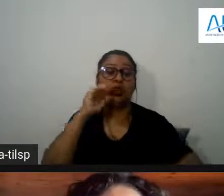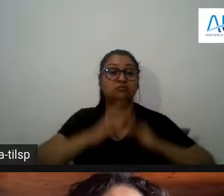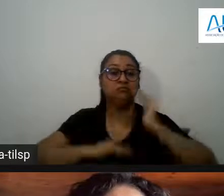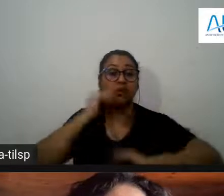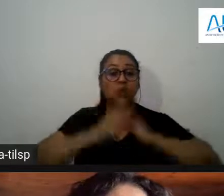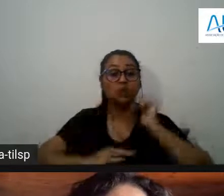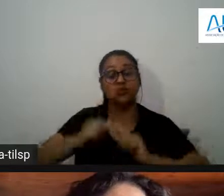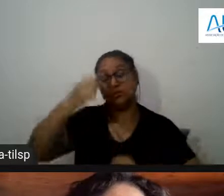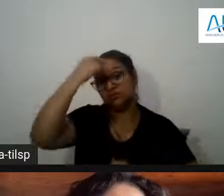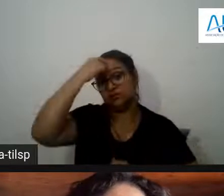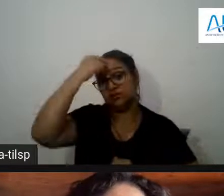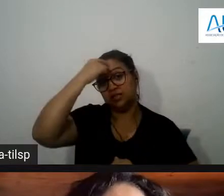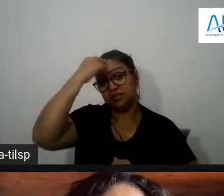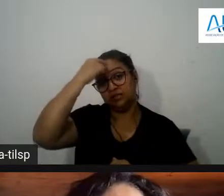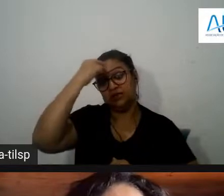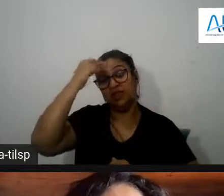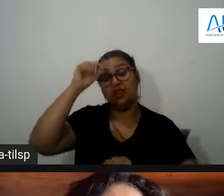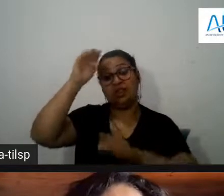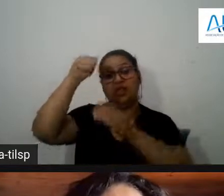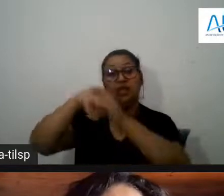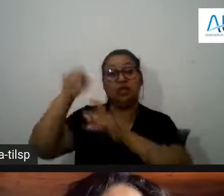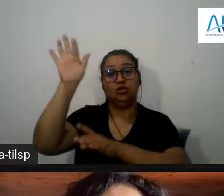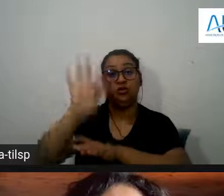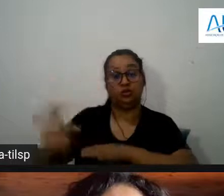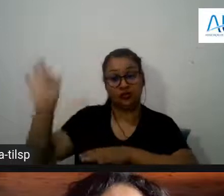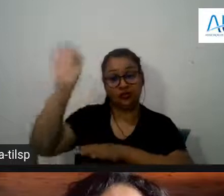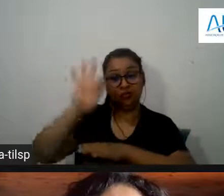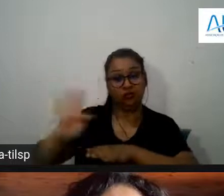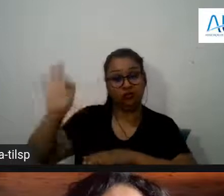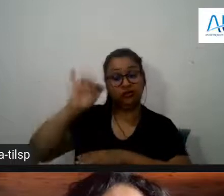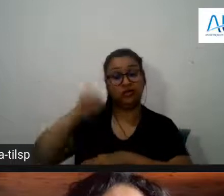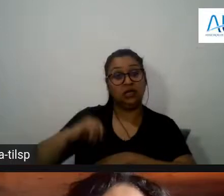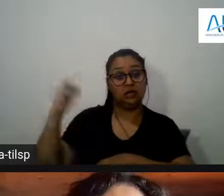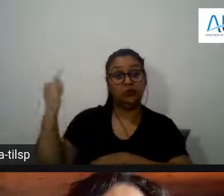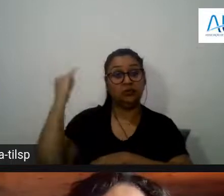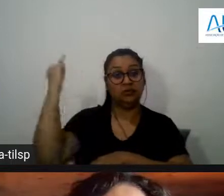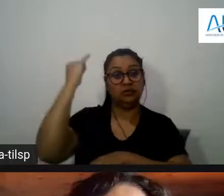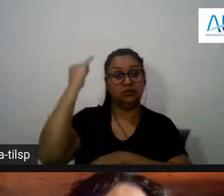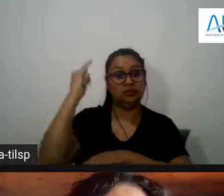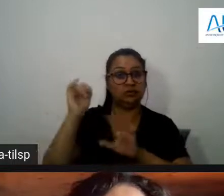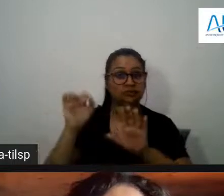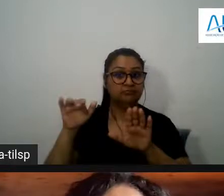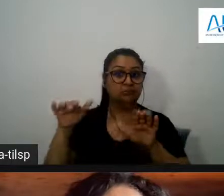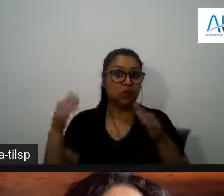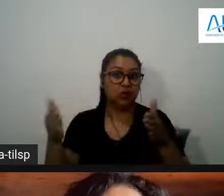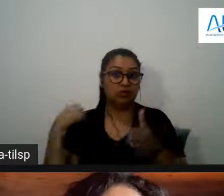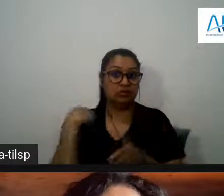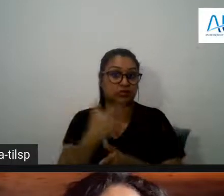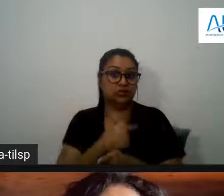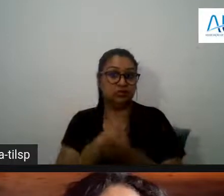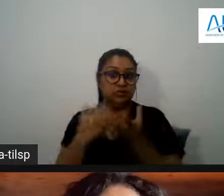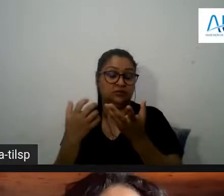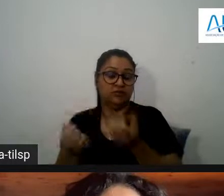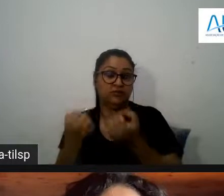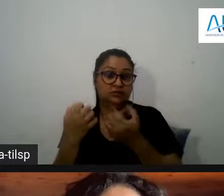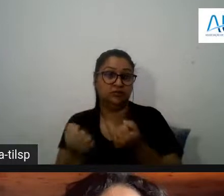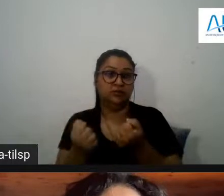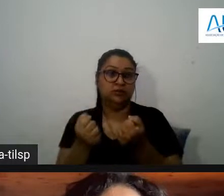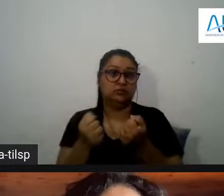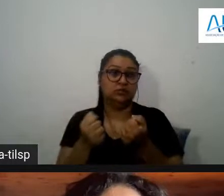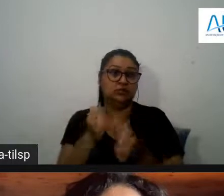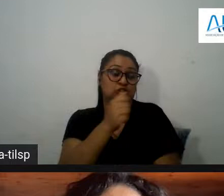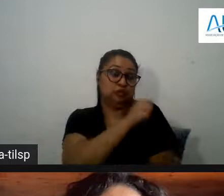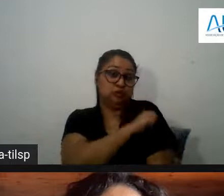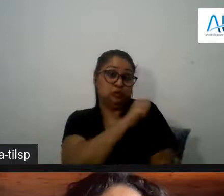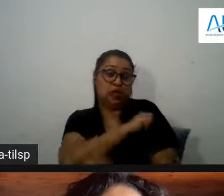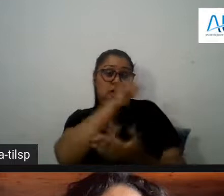científico na universidade é muito interessante quando levamos os estudantes e os estudantes a observarem os